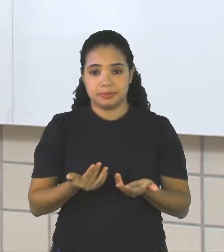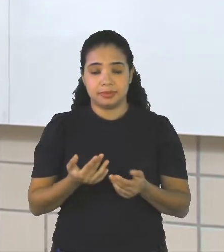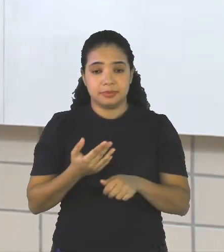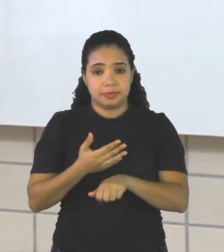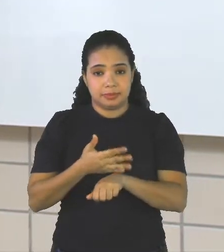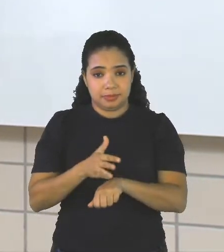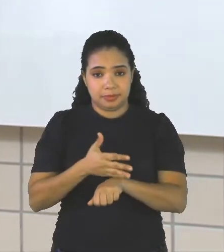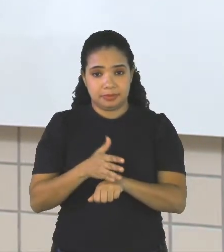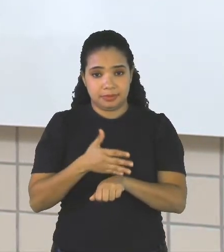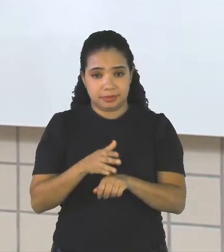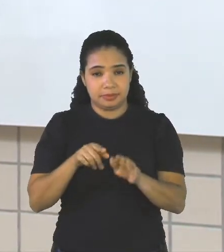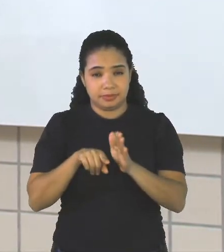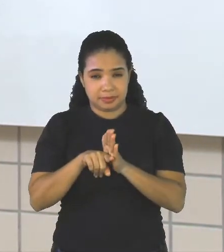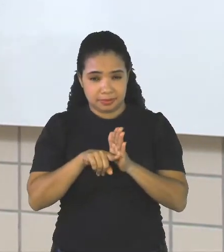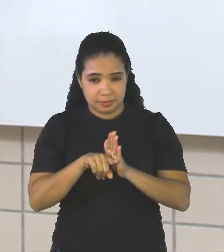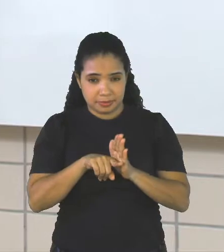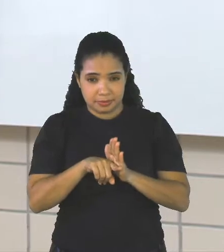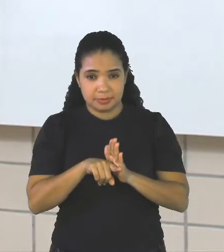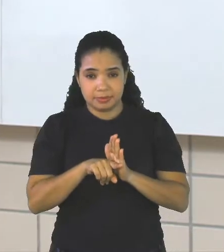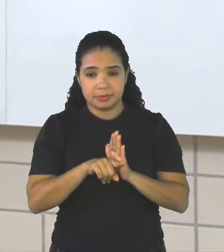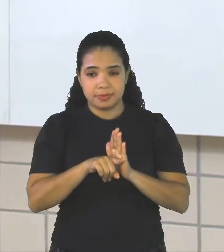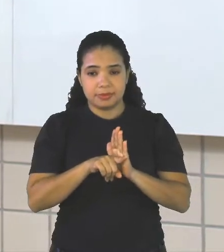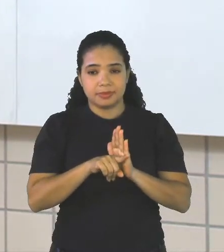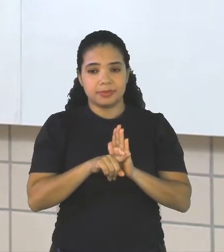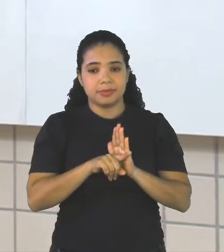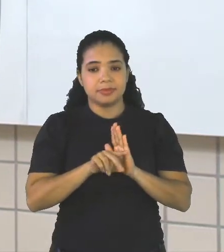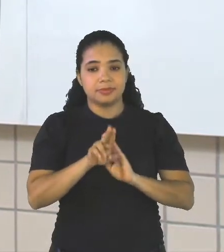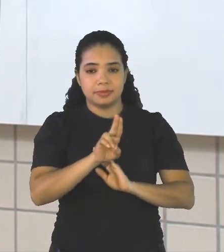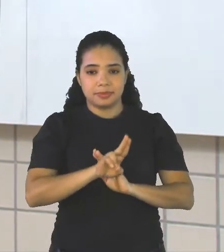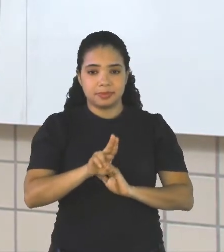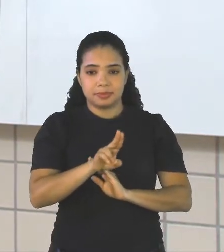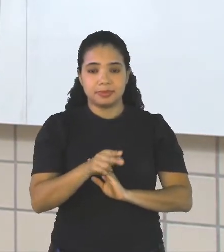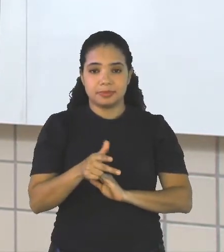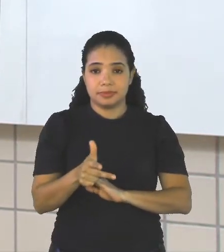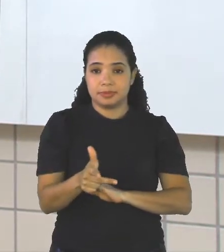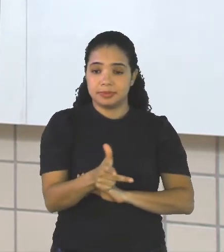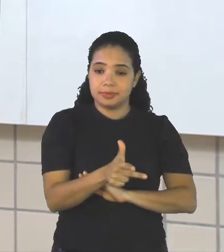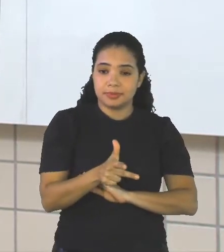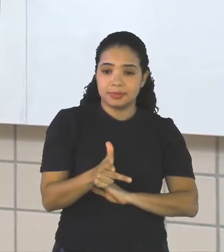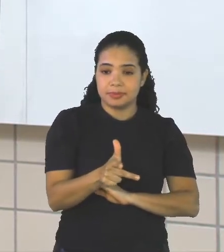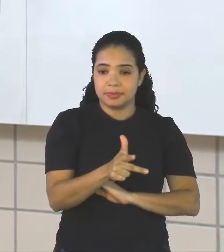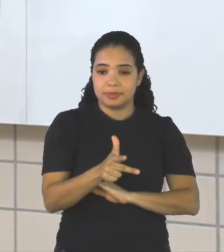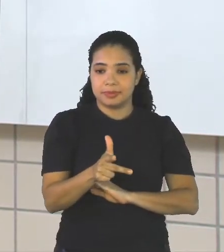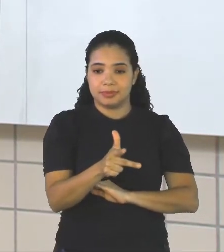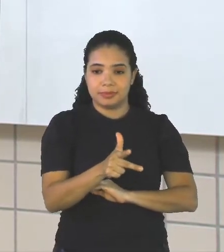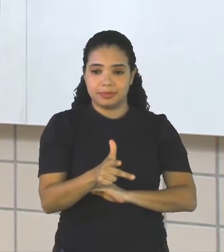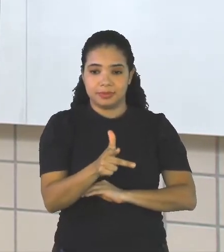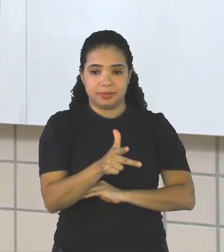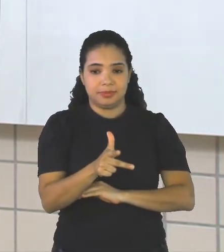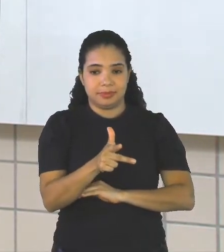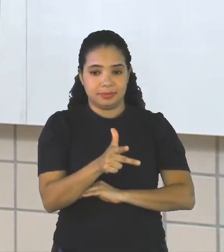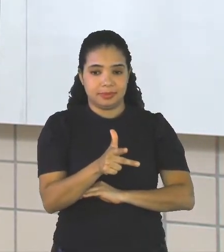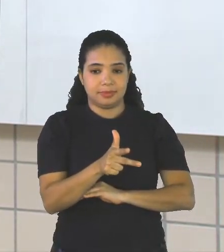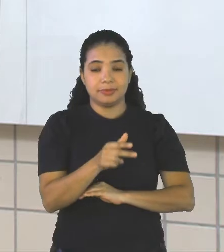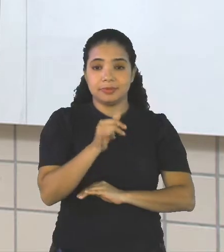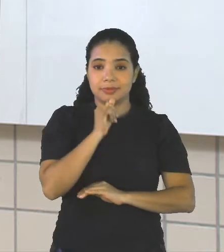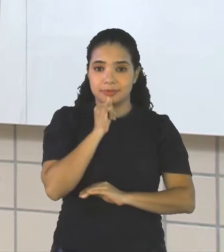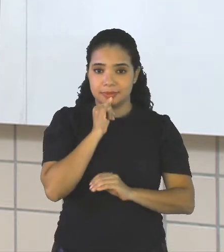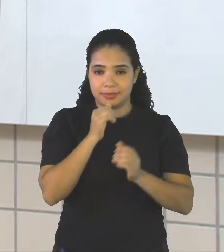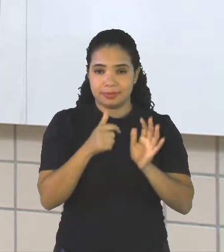Então A gente vai usar De muitos Pronomes E os exemplos Foram dados Aqui agora Ok